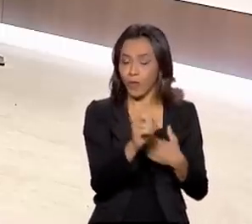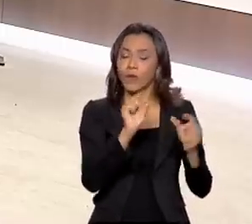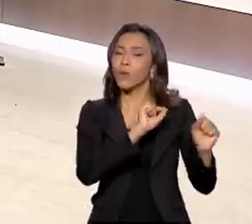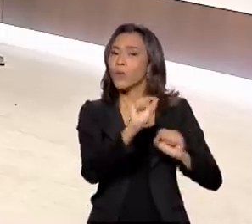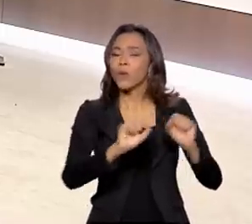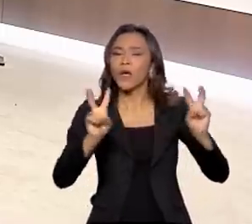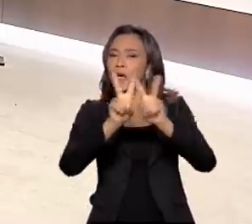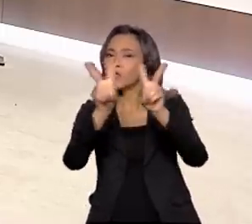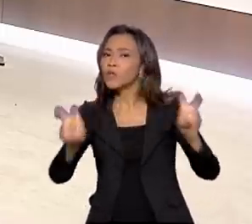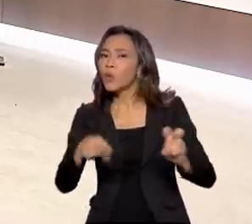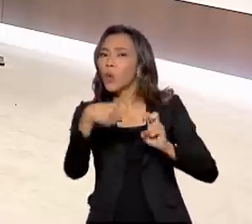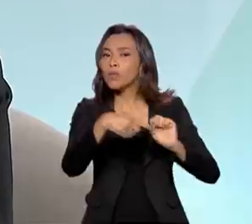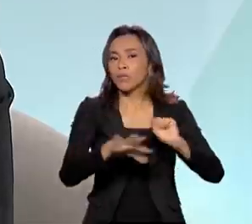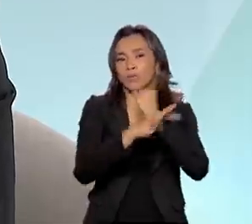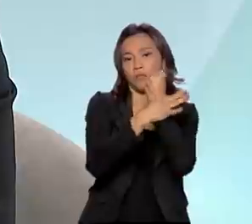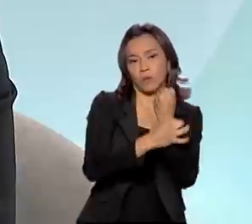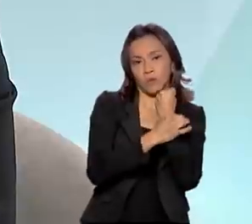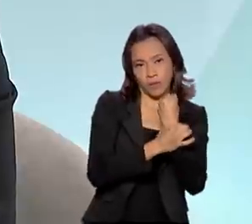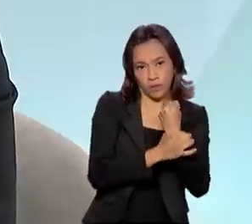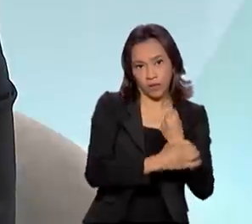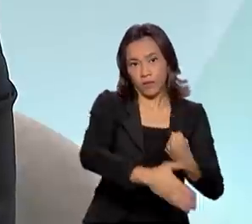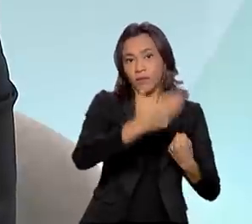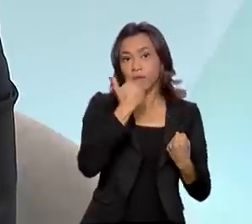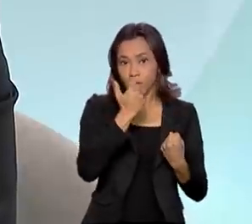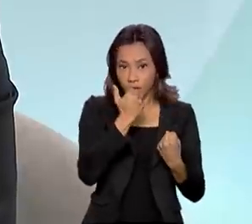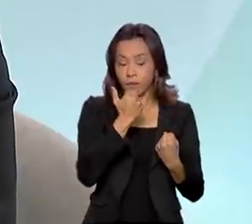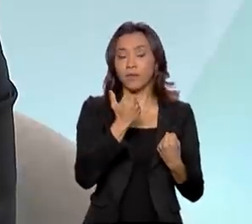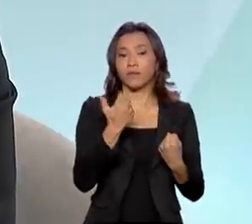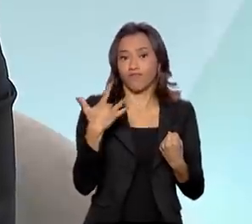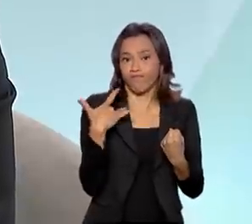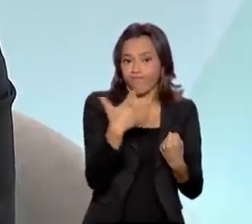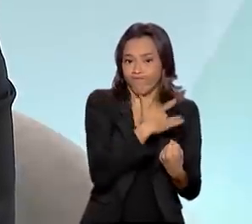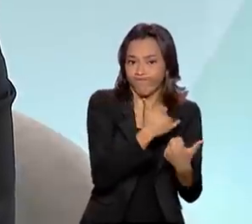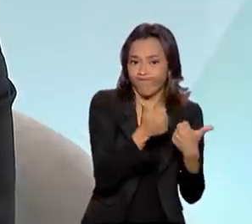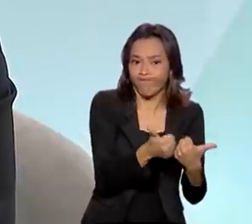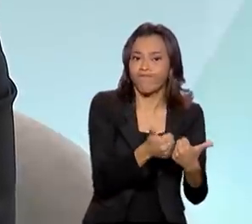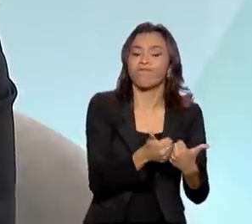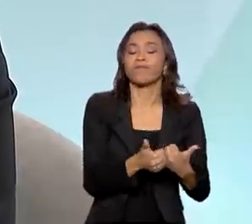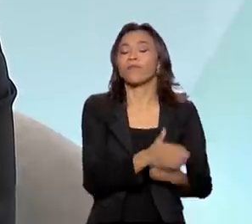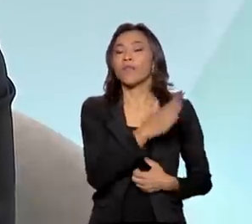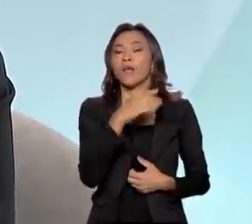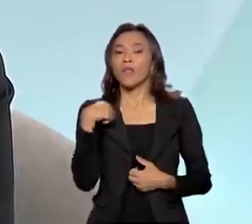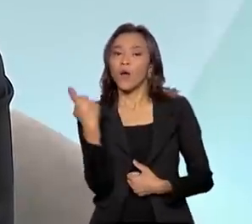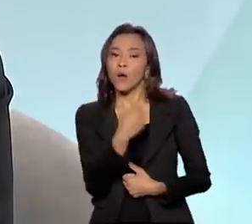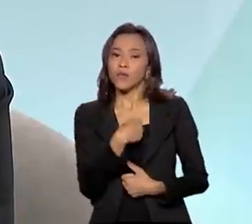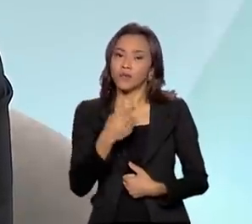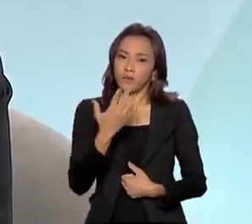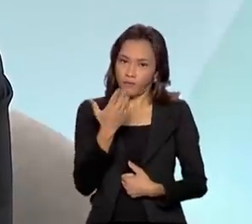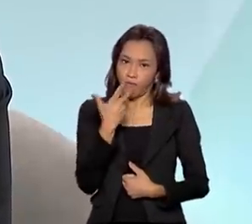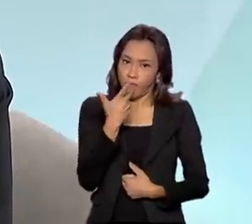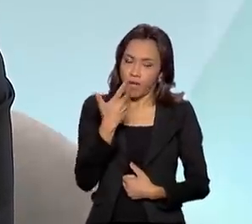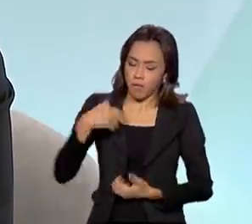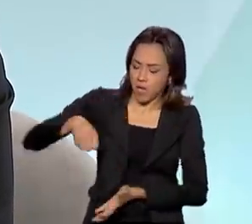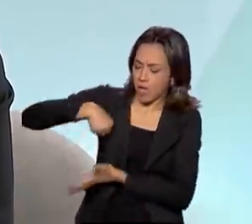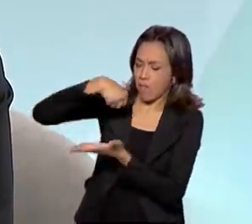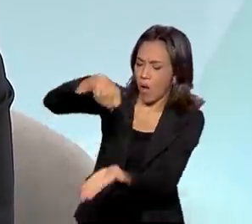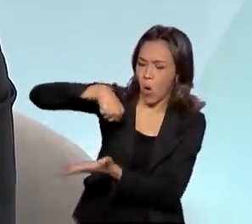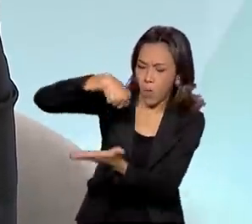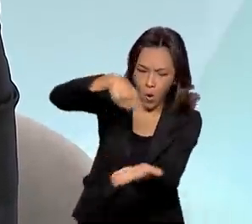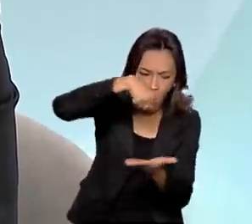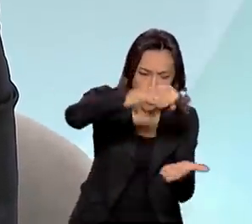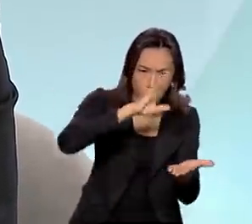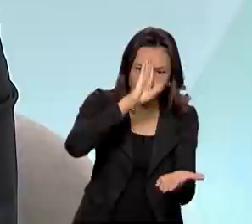segurança alimentar e nutricional. Nós costumamos dizer que a cesta básica não é o pretendido,